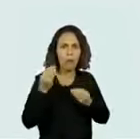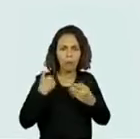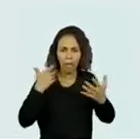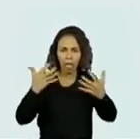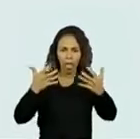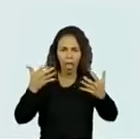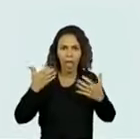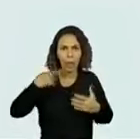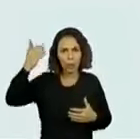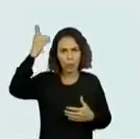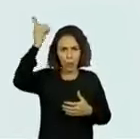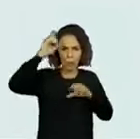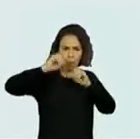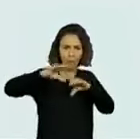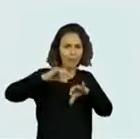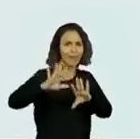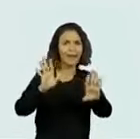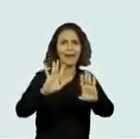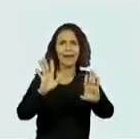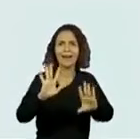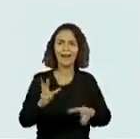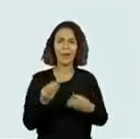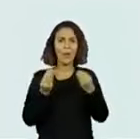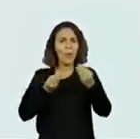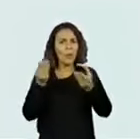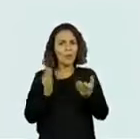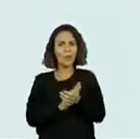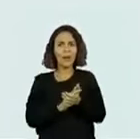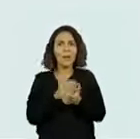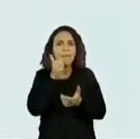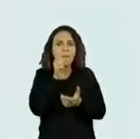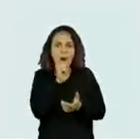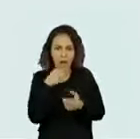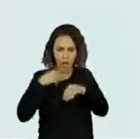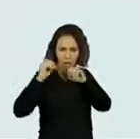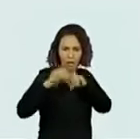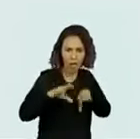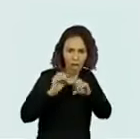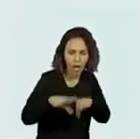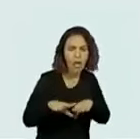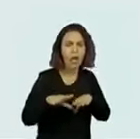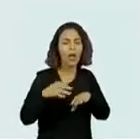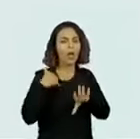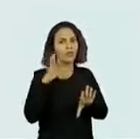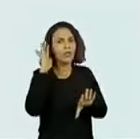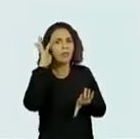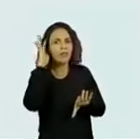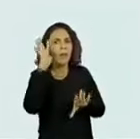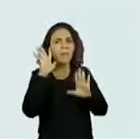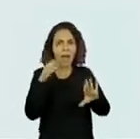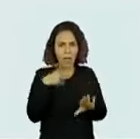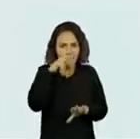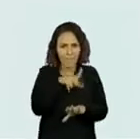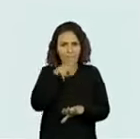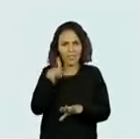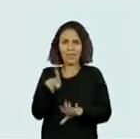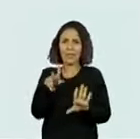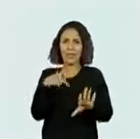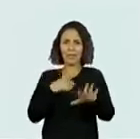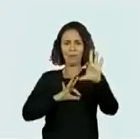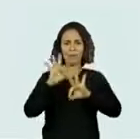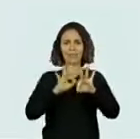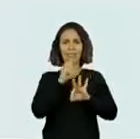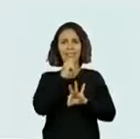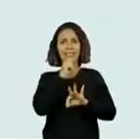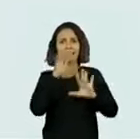ensinar não é para todos, como já se viu. Ser mãe e educar, uma parte que eu já imaginava, porém ser a professora não era o que eu planejava.